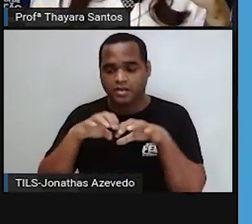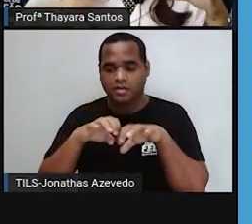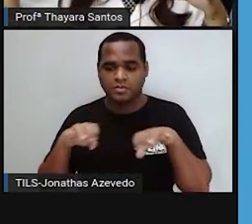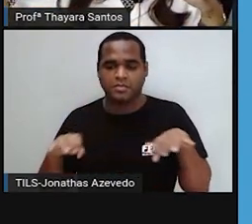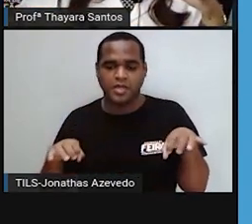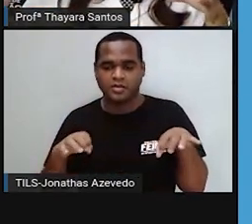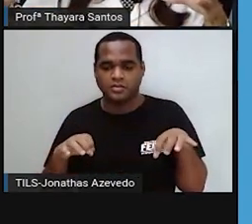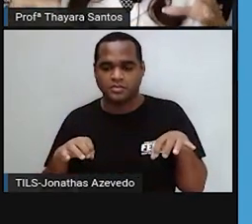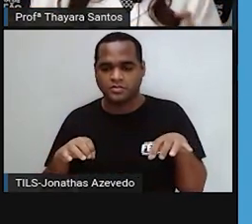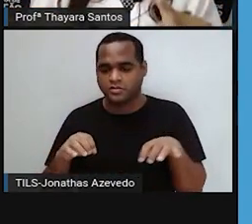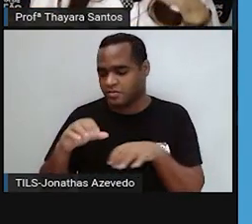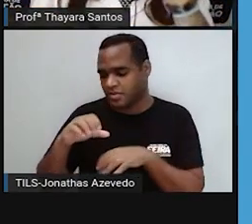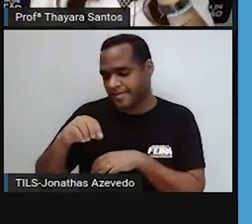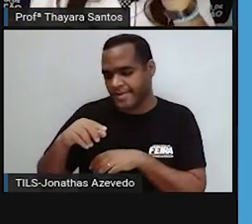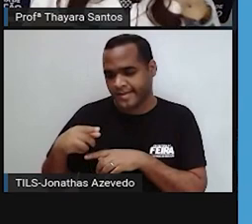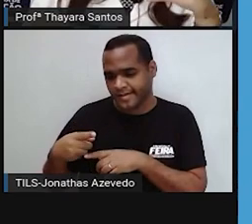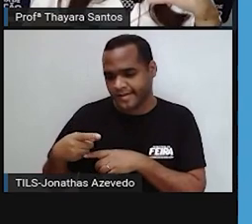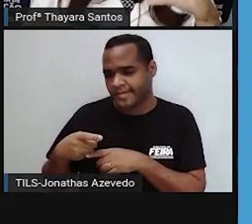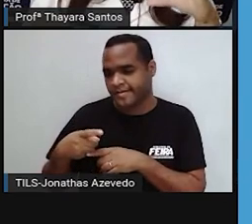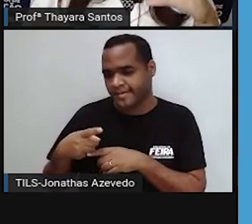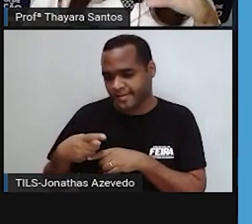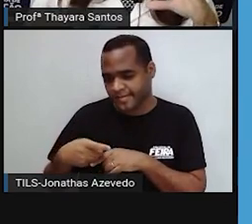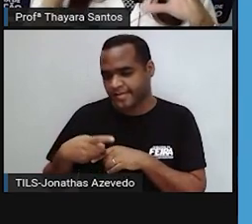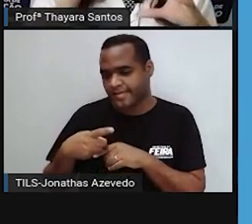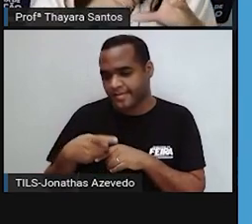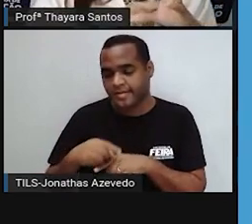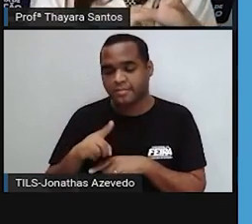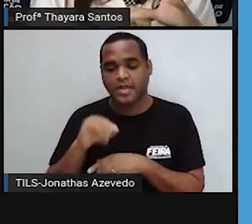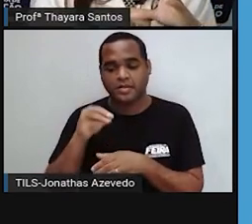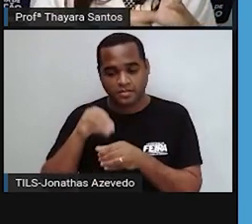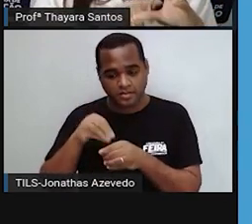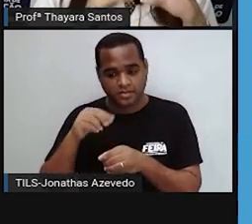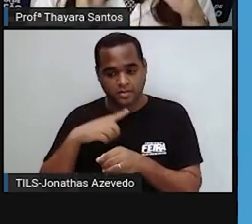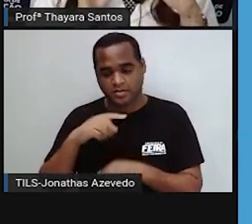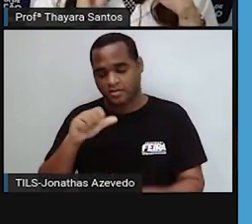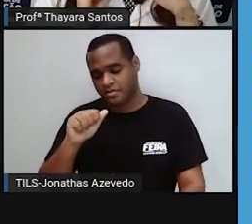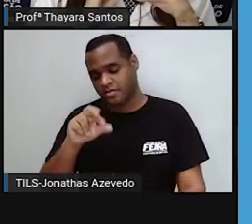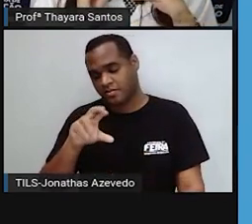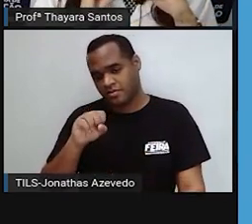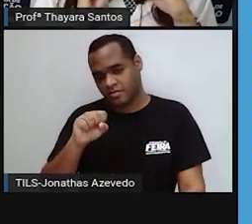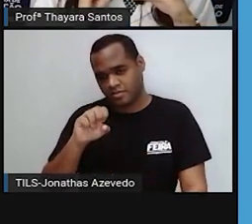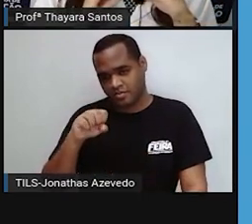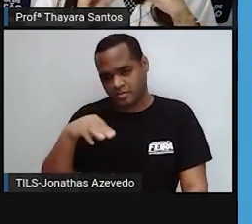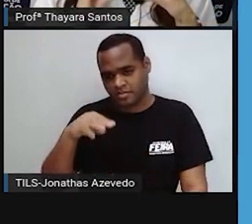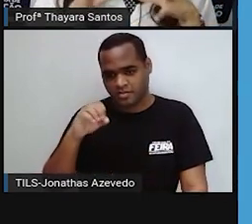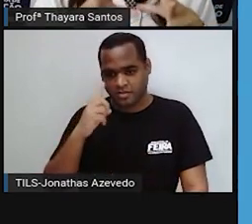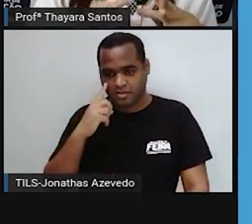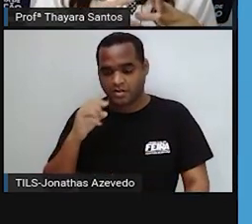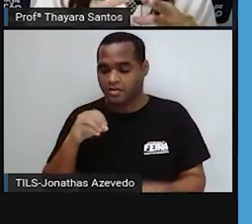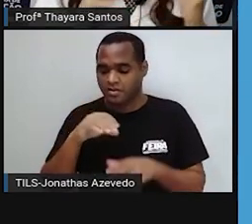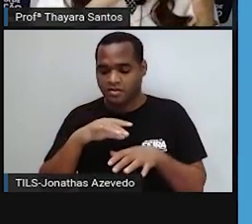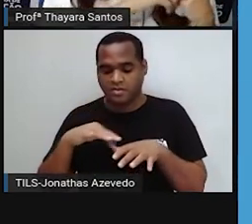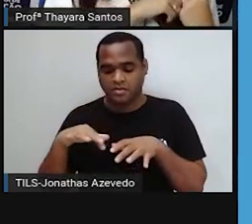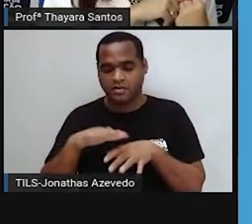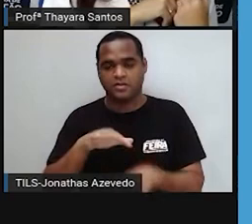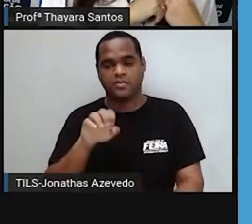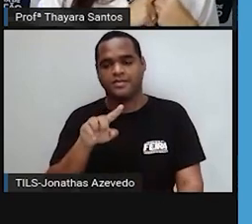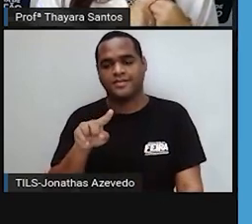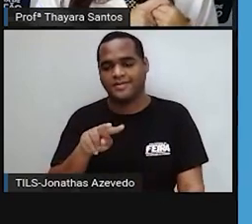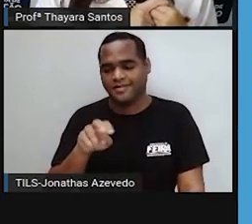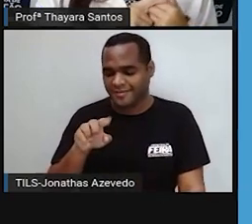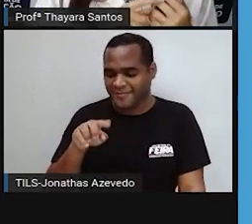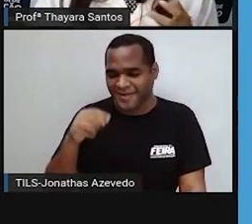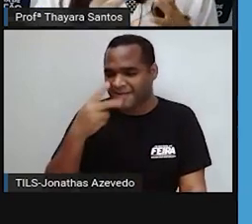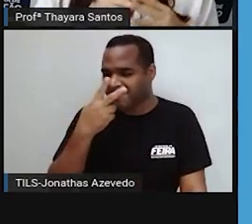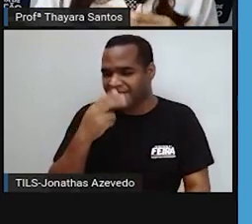cabeça e cauda. Então, na cabeça do espermatozoide tem o acrossomo, que é cheio de enzimas digestivas, parecendo